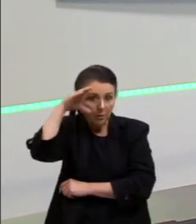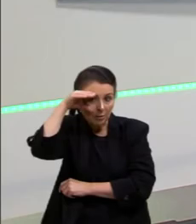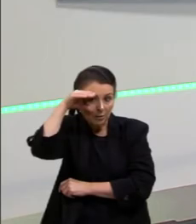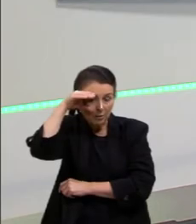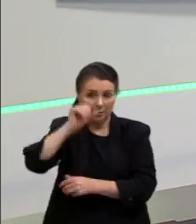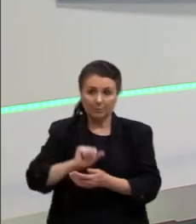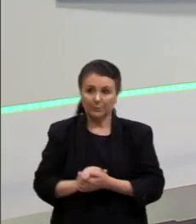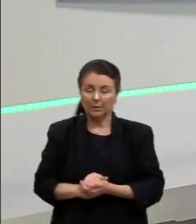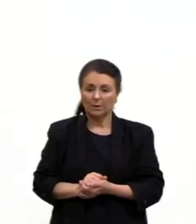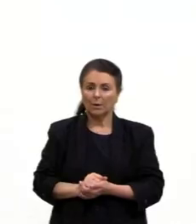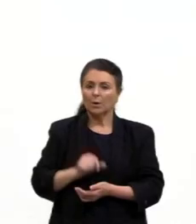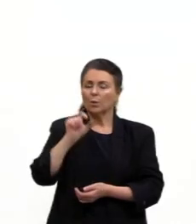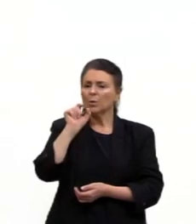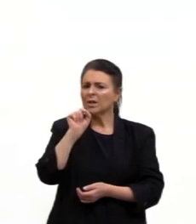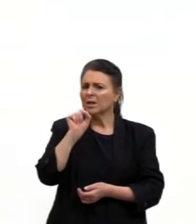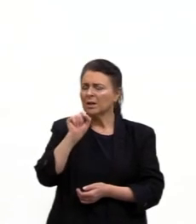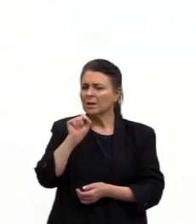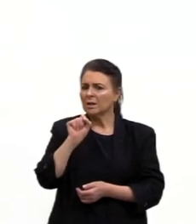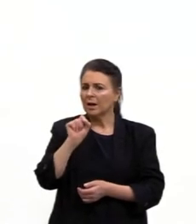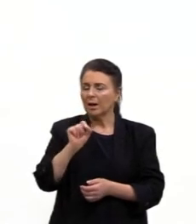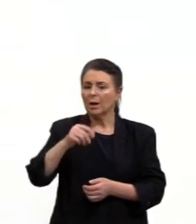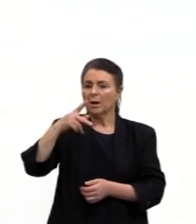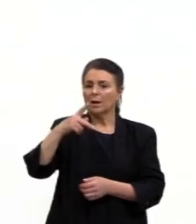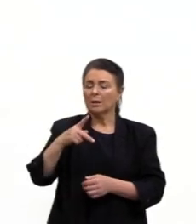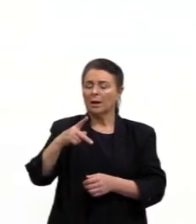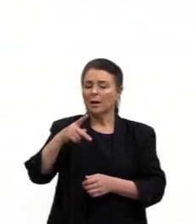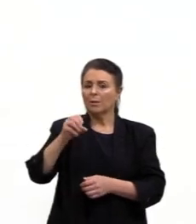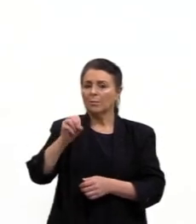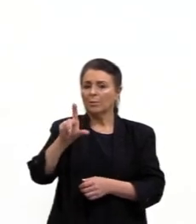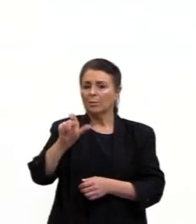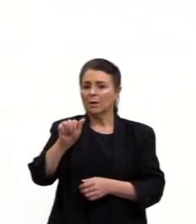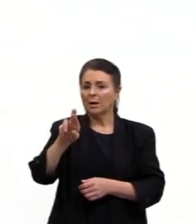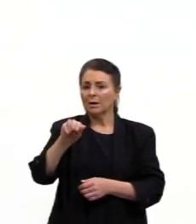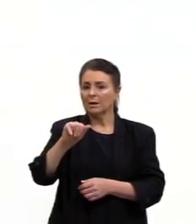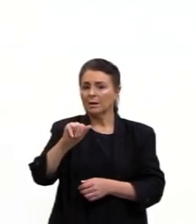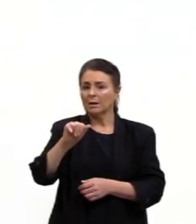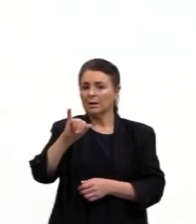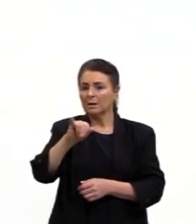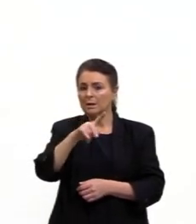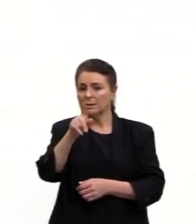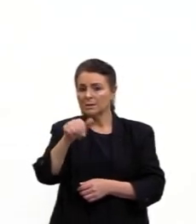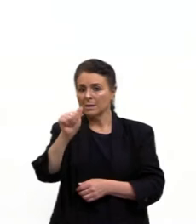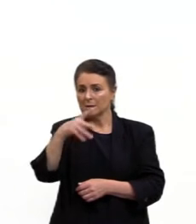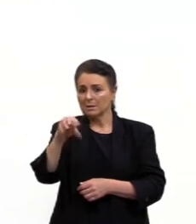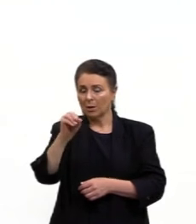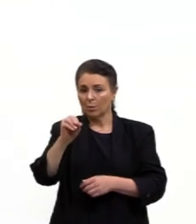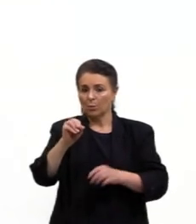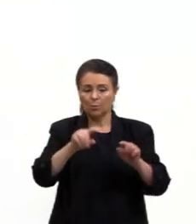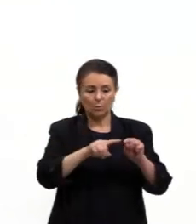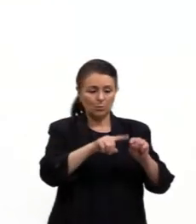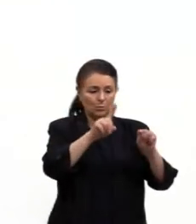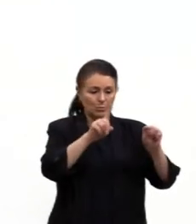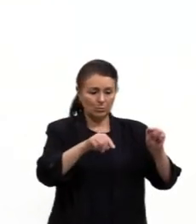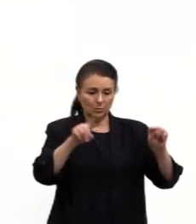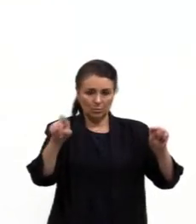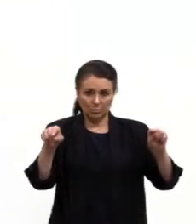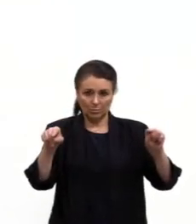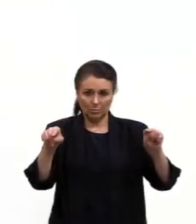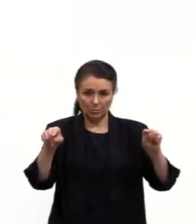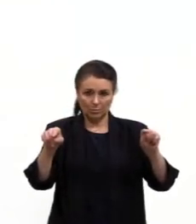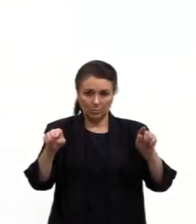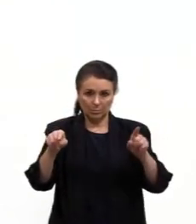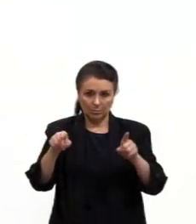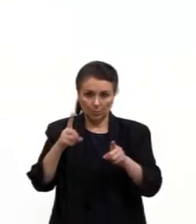O que é polarização de ondas? polarizar uma onda significa orientá-la em uma única direção